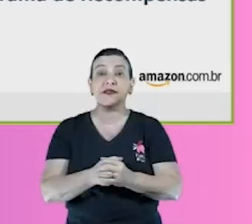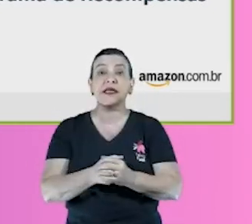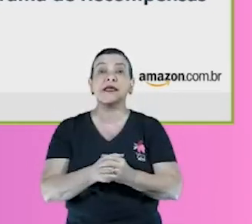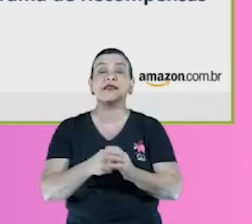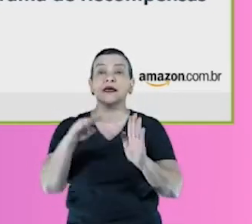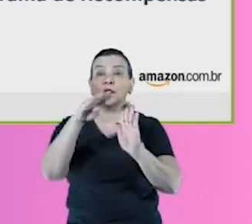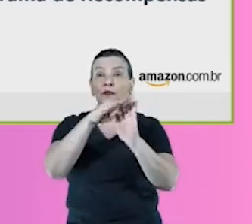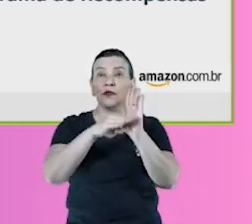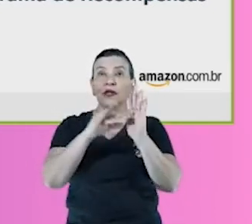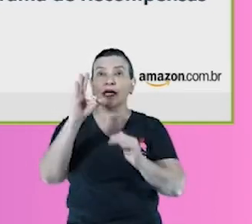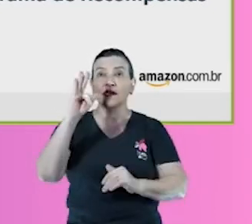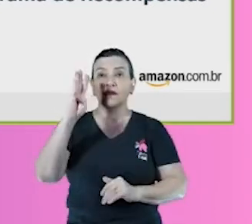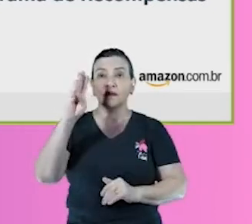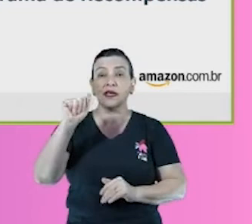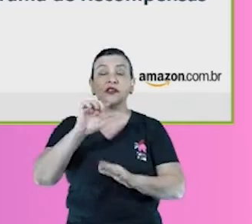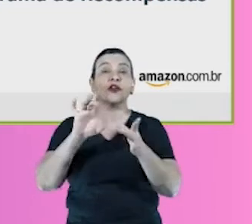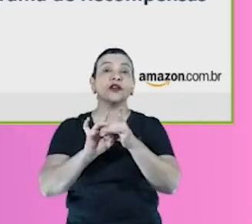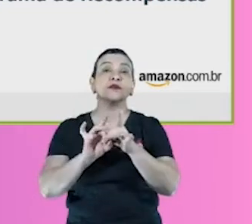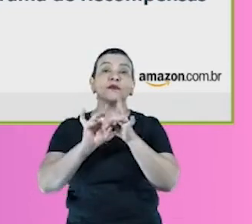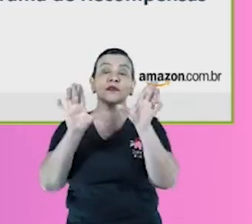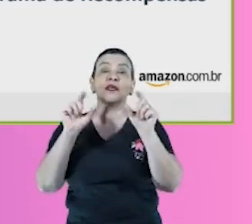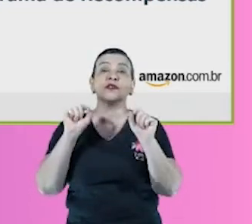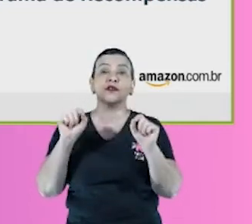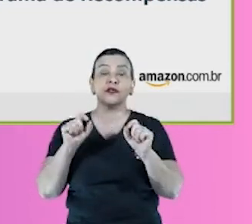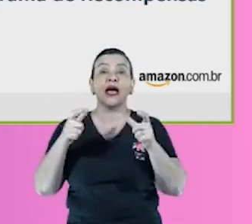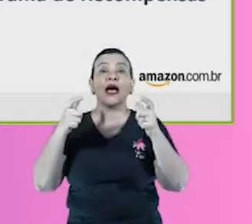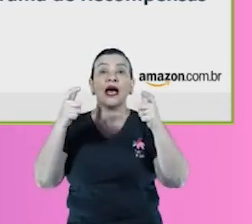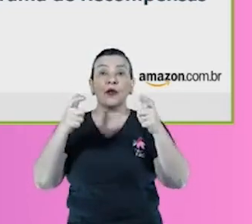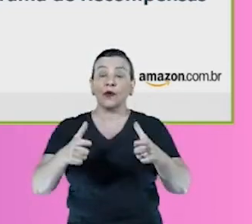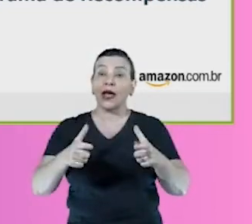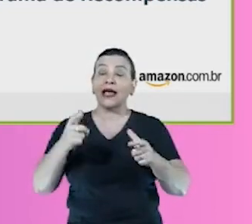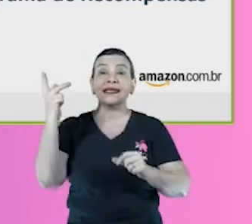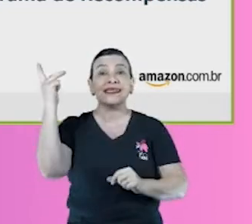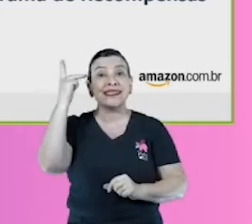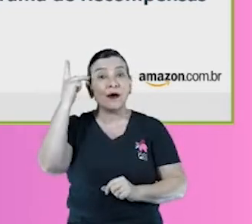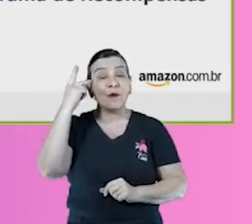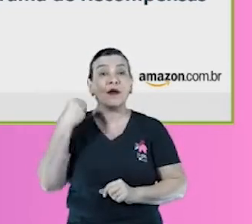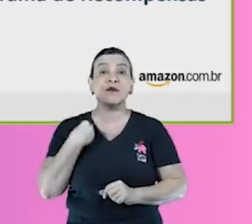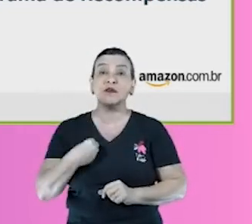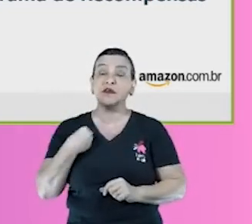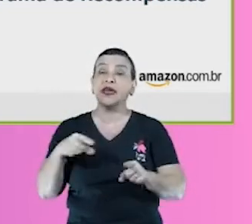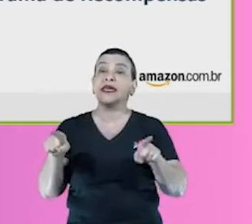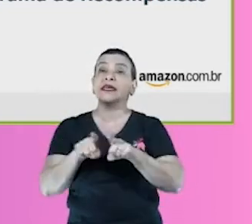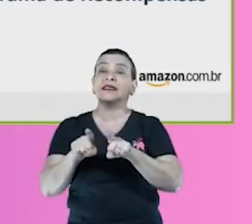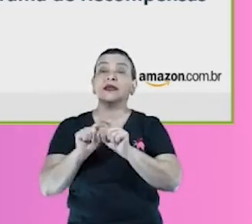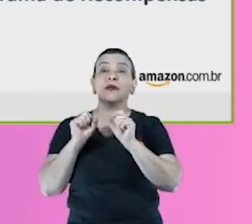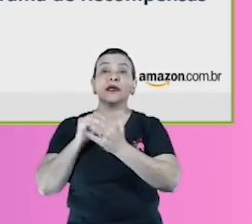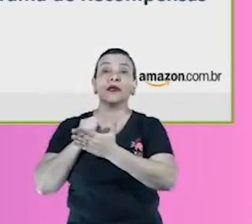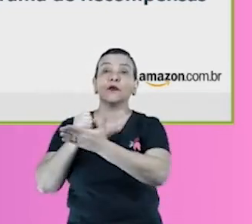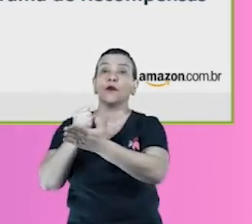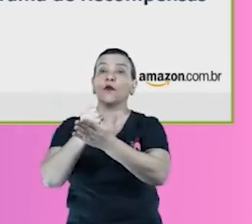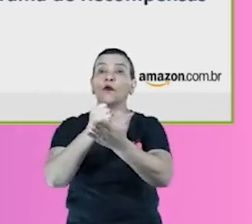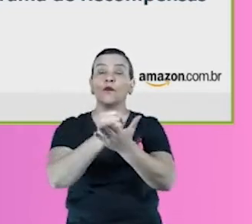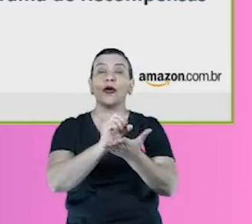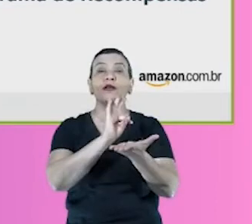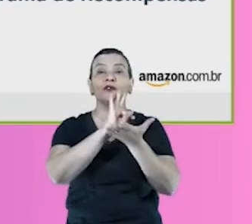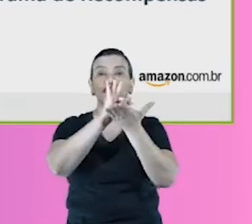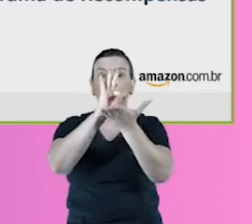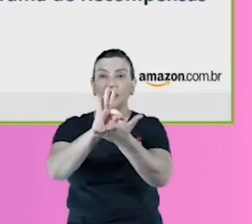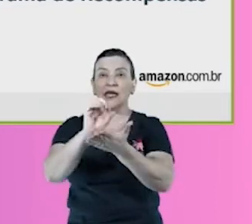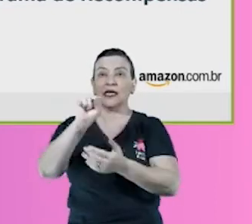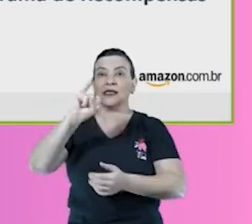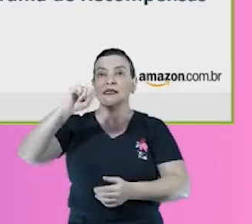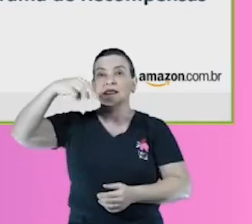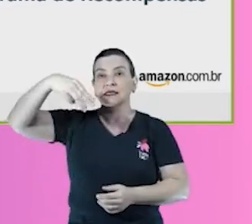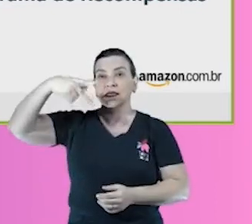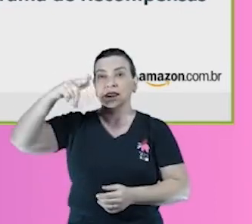disponível apenas para parceiros localizados no estado de São Paulo e que operam sobre o regime de tributário de simples nacional, tá? Então, acho que isso é